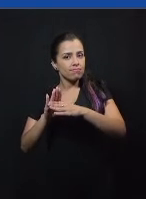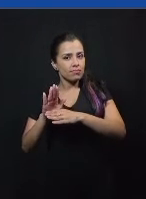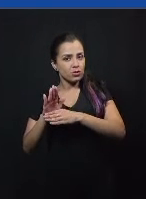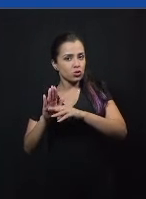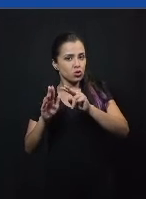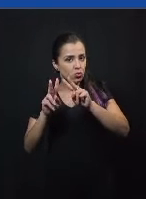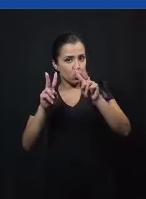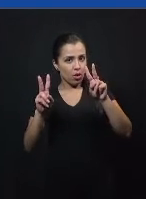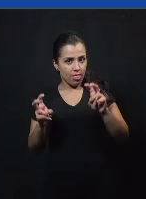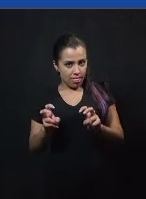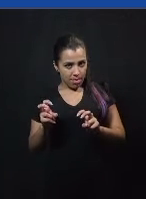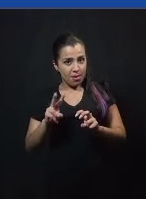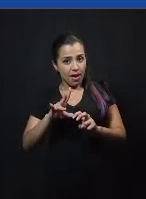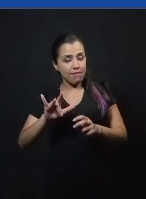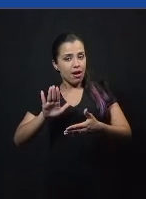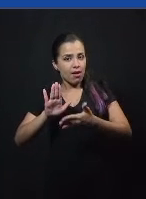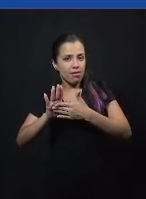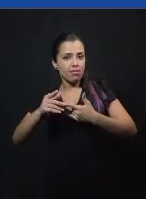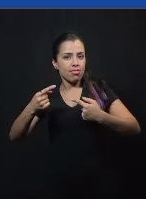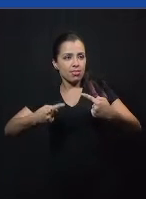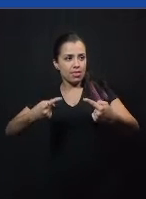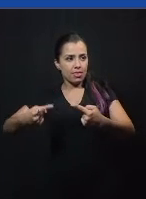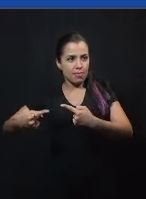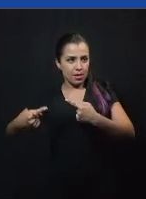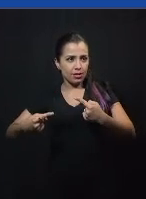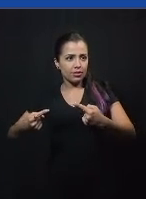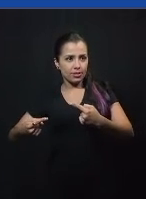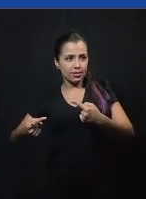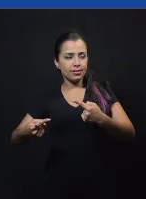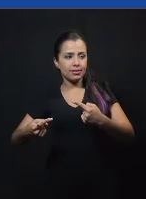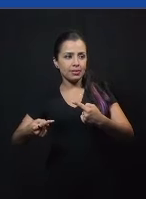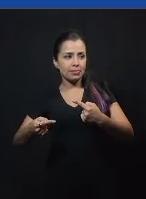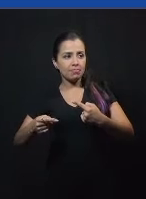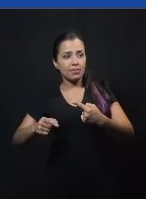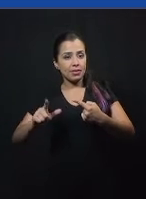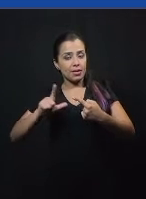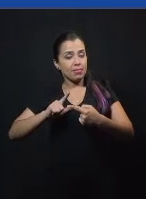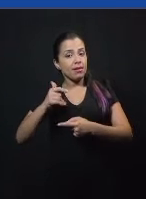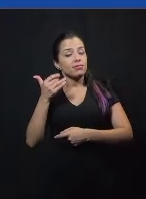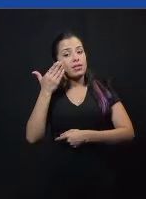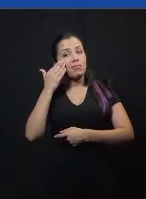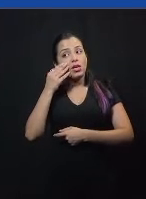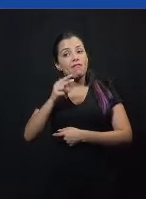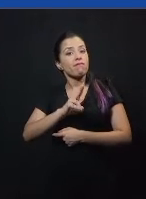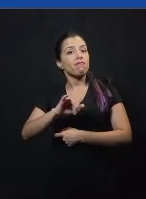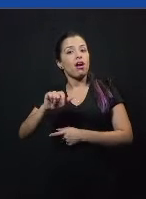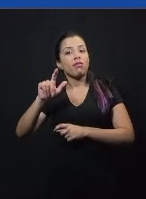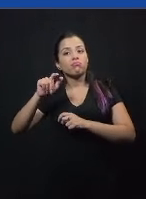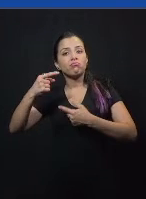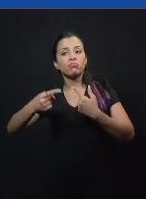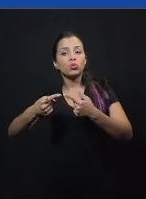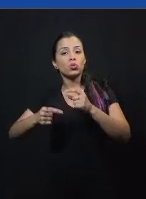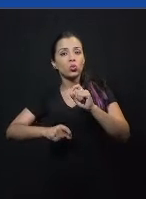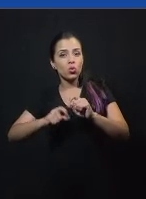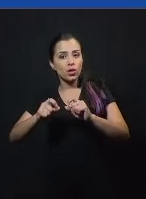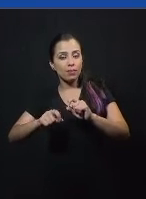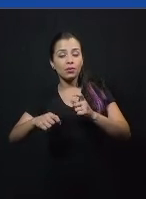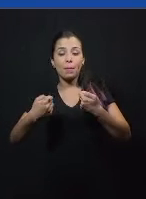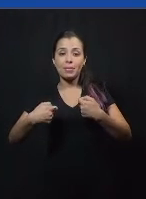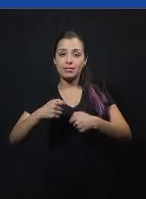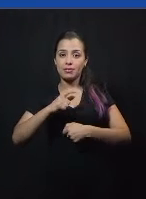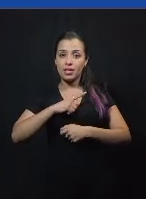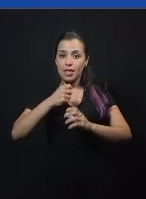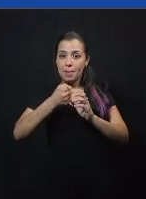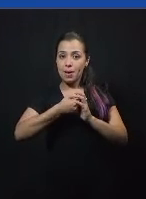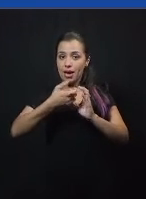a ser debatida. uma frase, uma declaração que a gente dá e que é essa moção que vai ser debatida. Então, ela precisa ter algumas características.